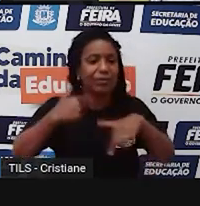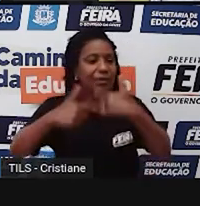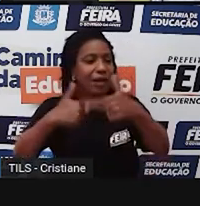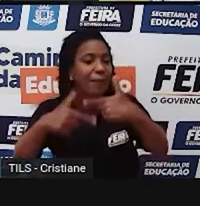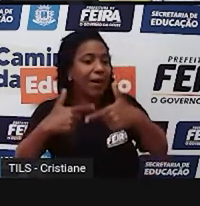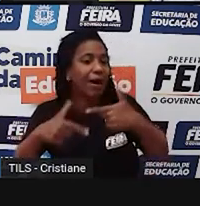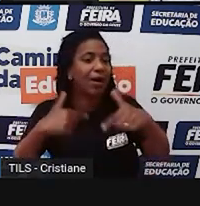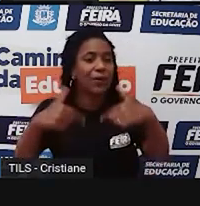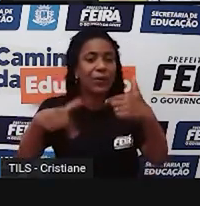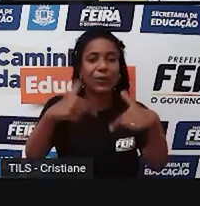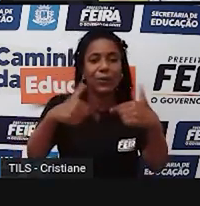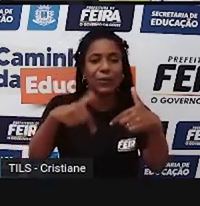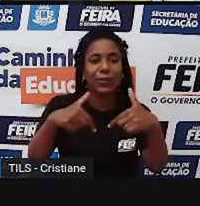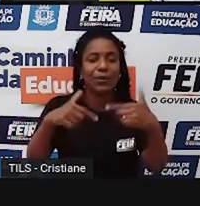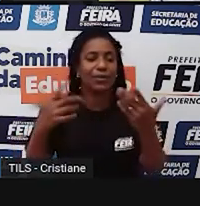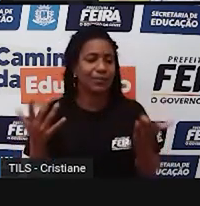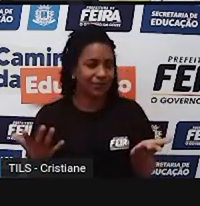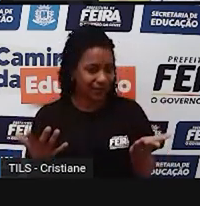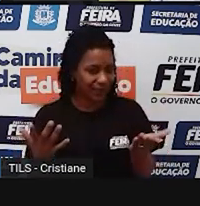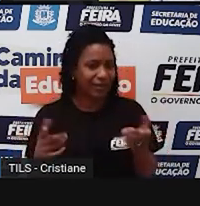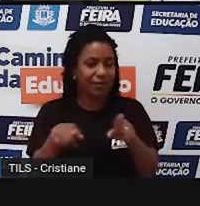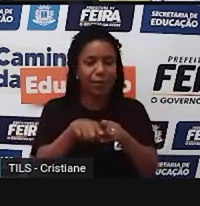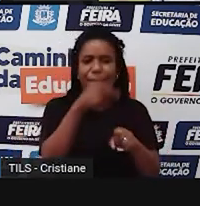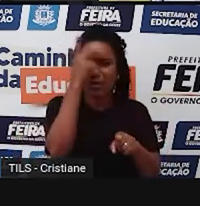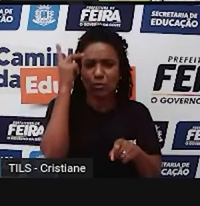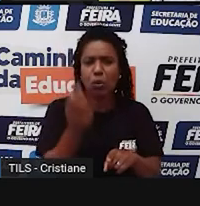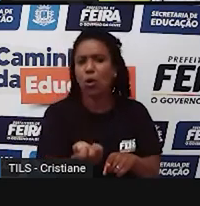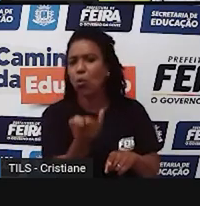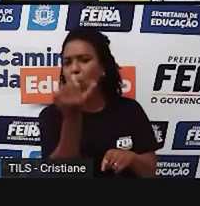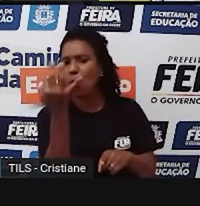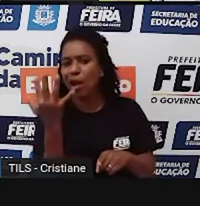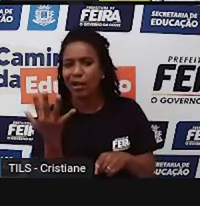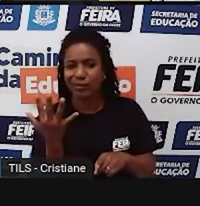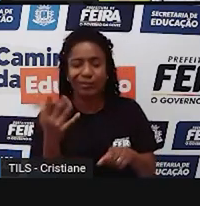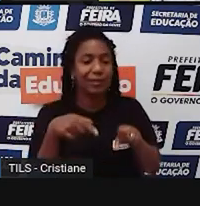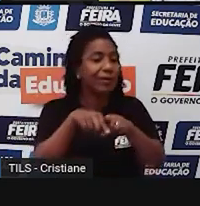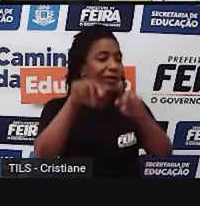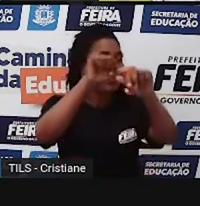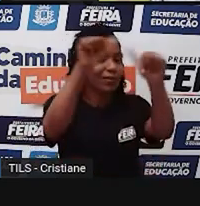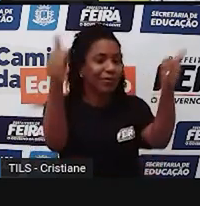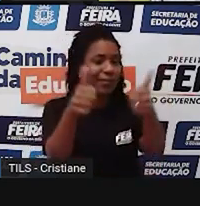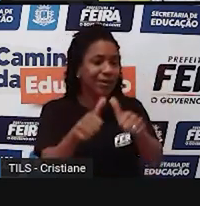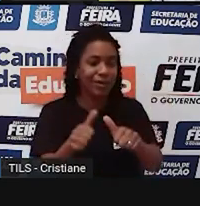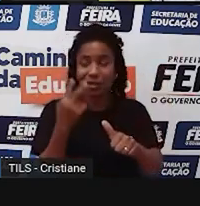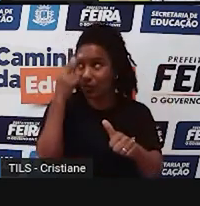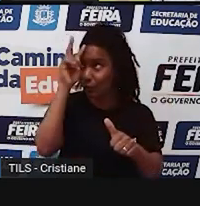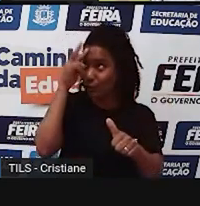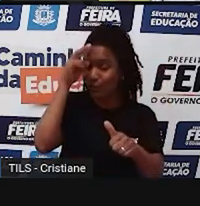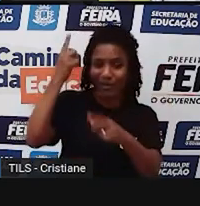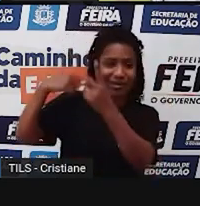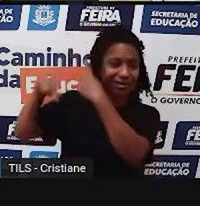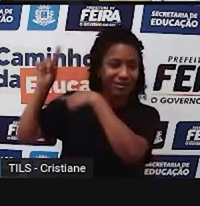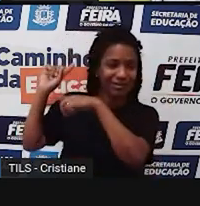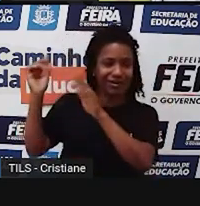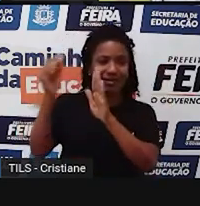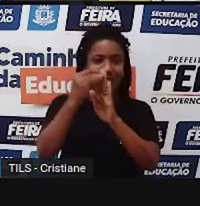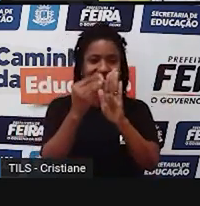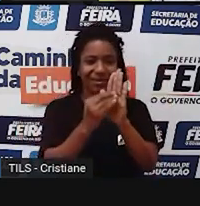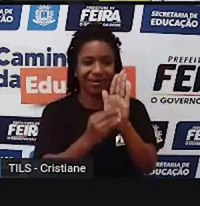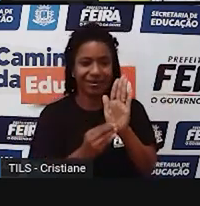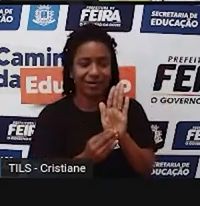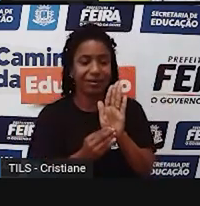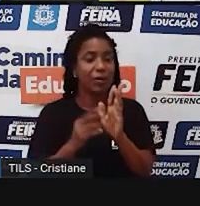produtivas, os mapas demográficos, os mapas históricos, o mapa rodoviário, e o mapa